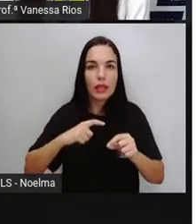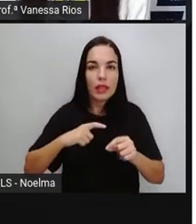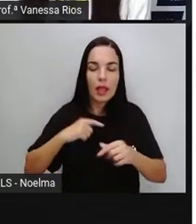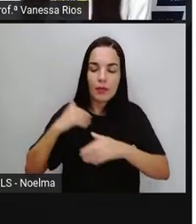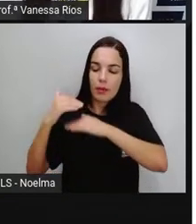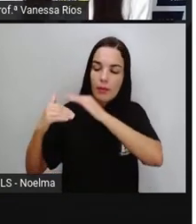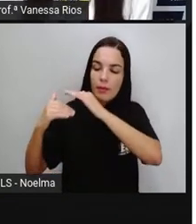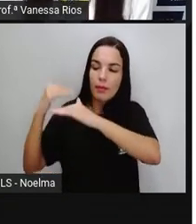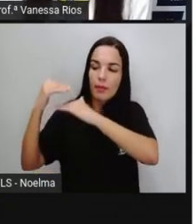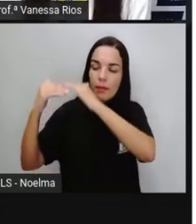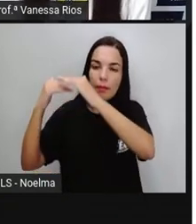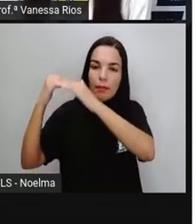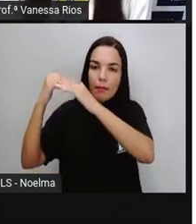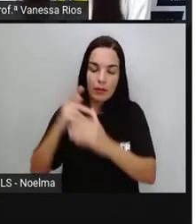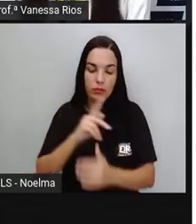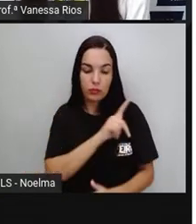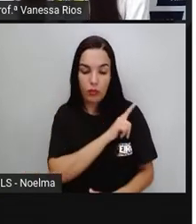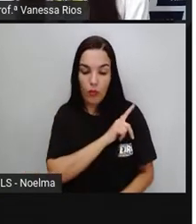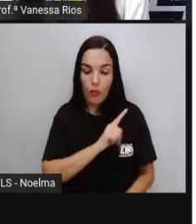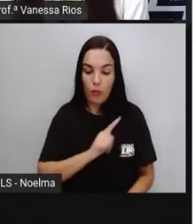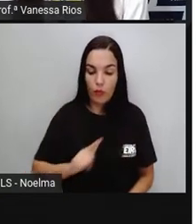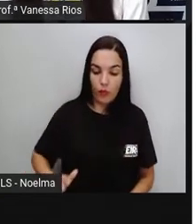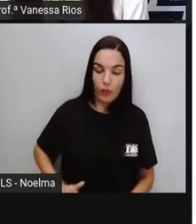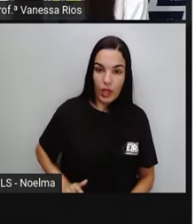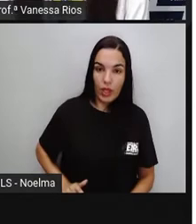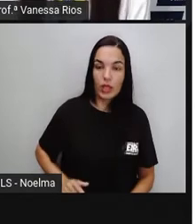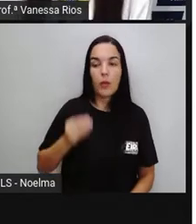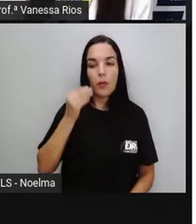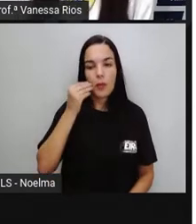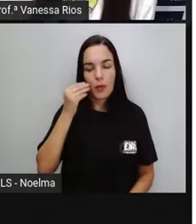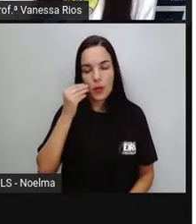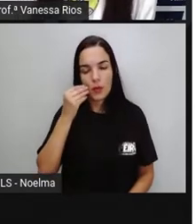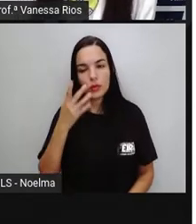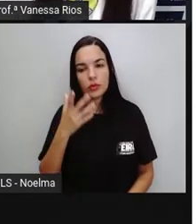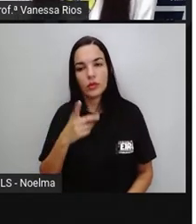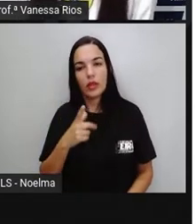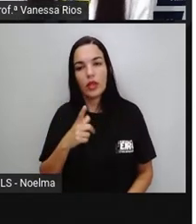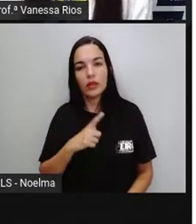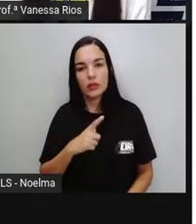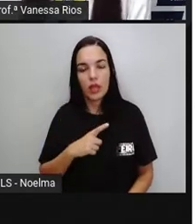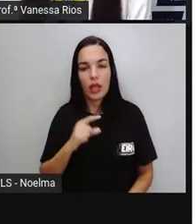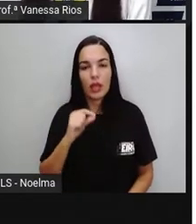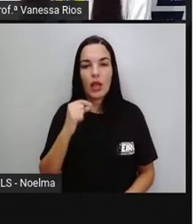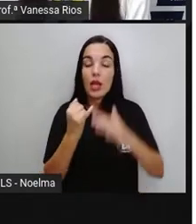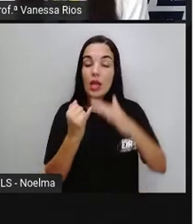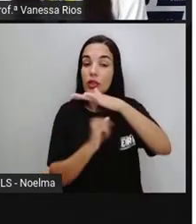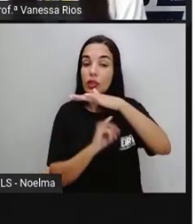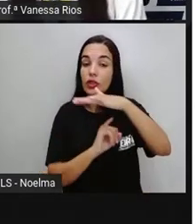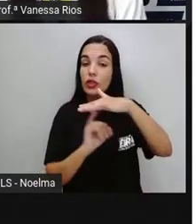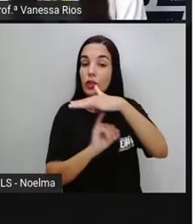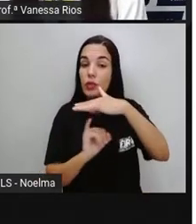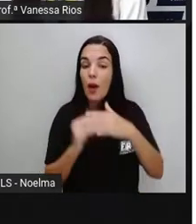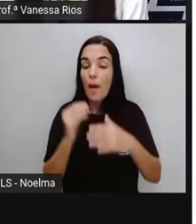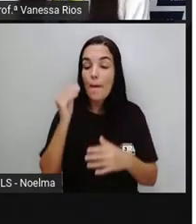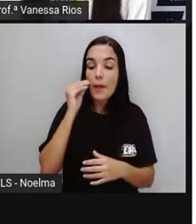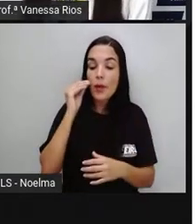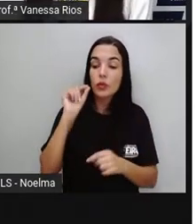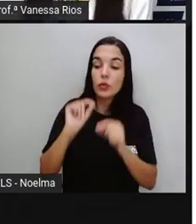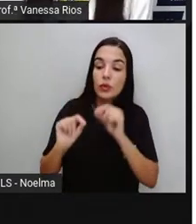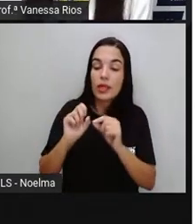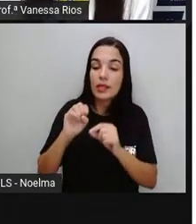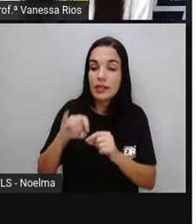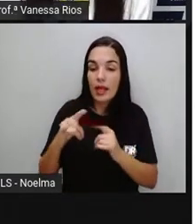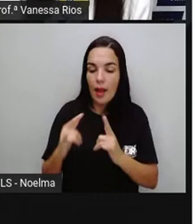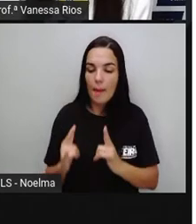órgãos específicos para que determinada construção ou determinado prédio, né? Determinado monumento ou até